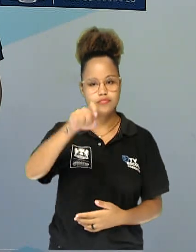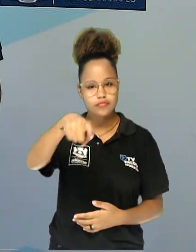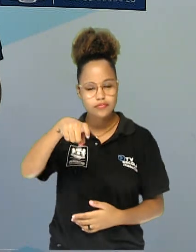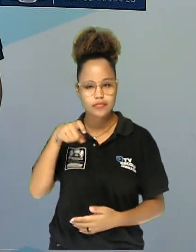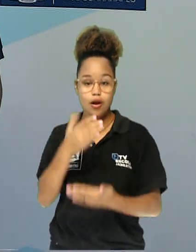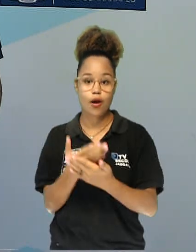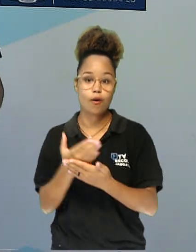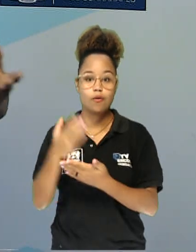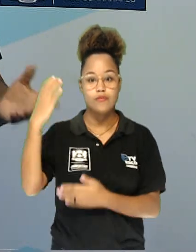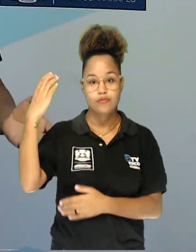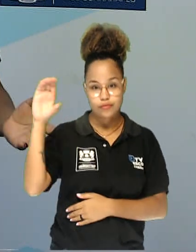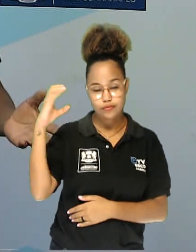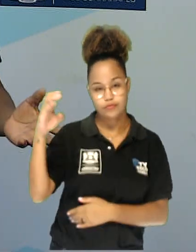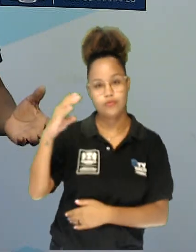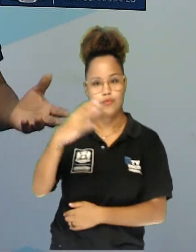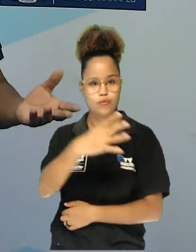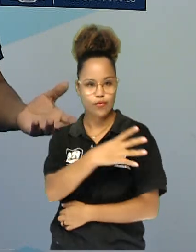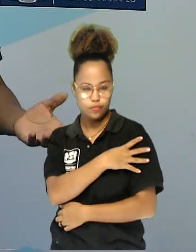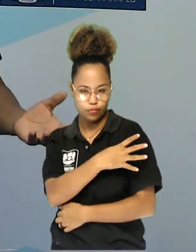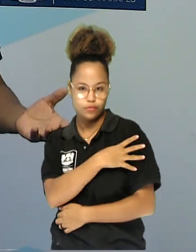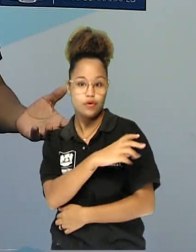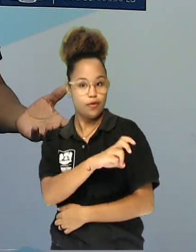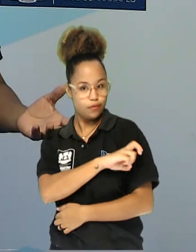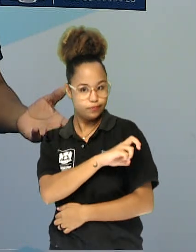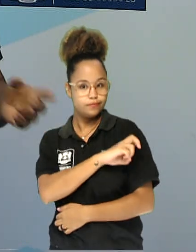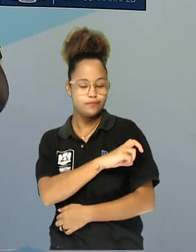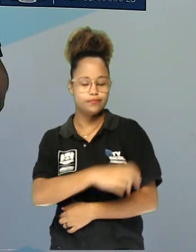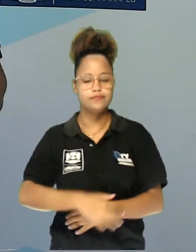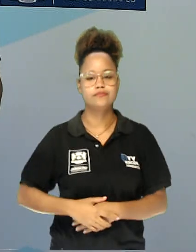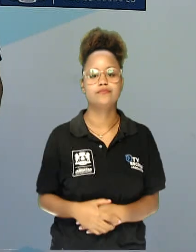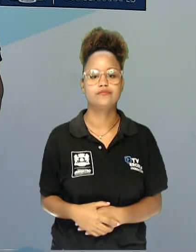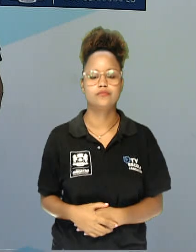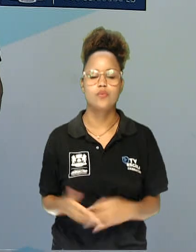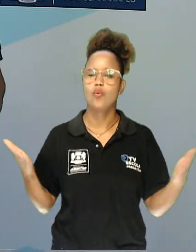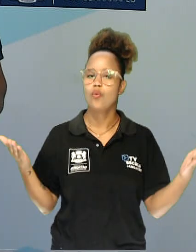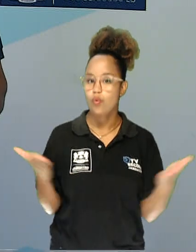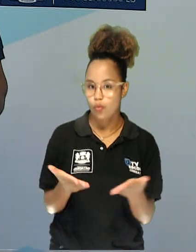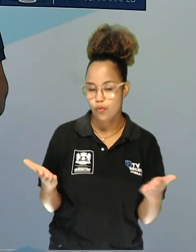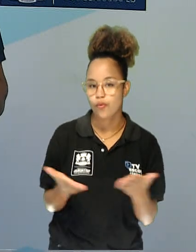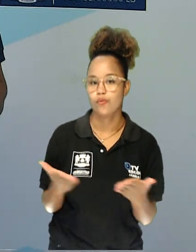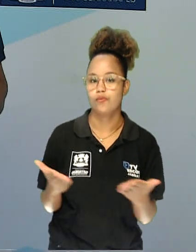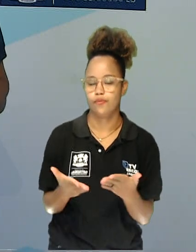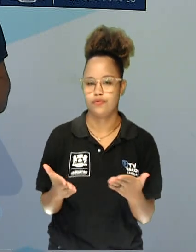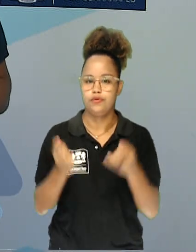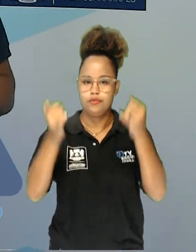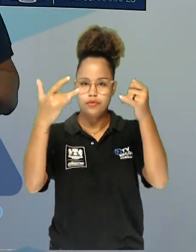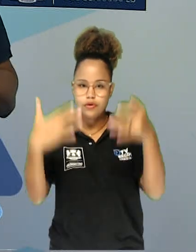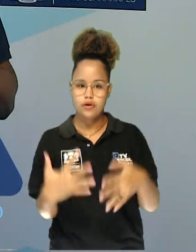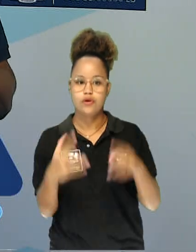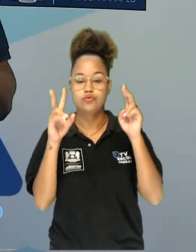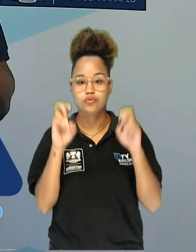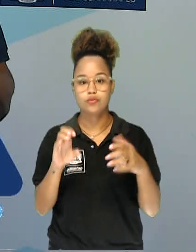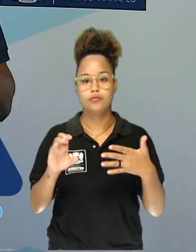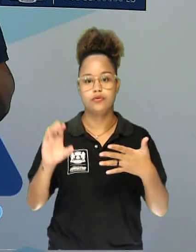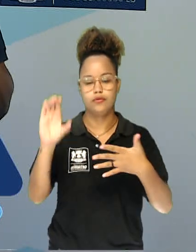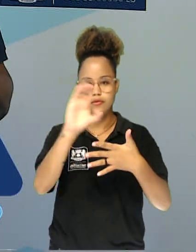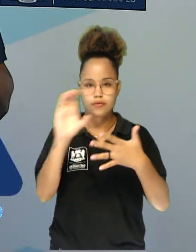aula de ciências para os quartos e os quintos anos. Hoje nós vamos falar sobre a